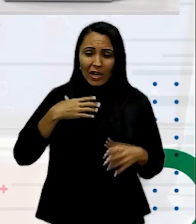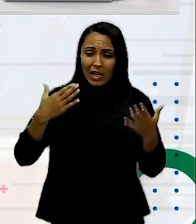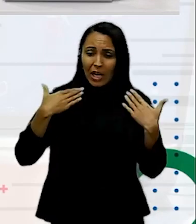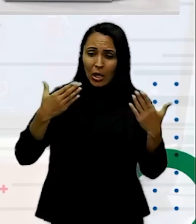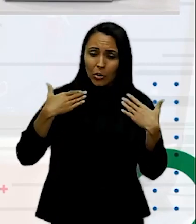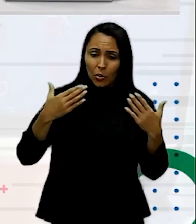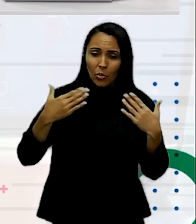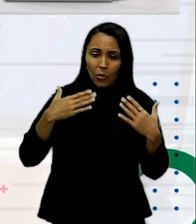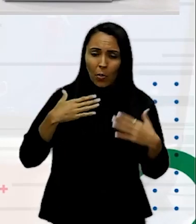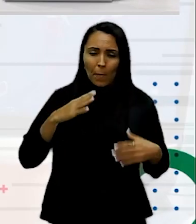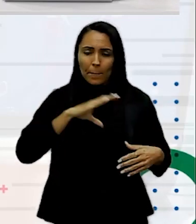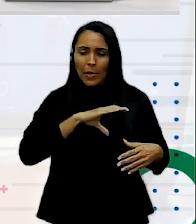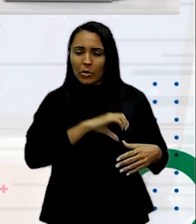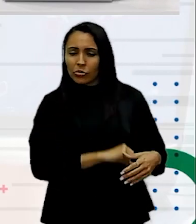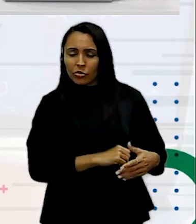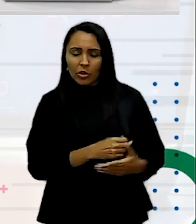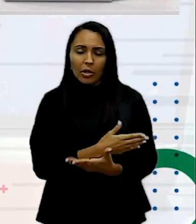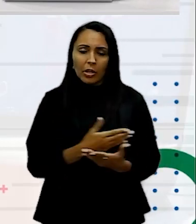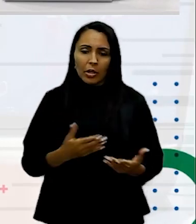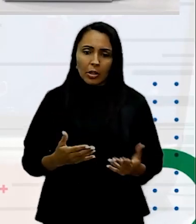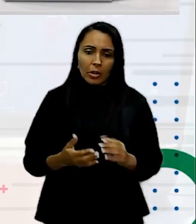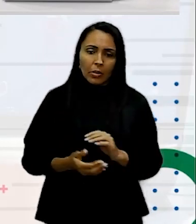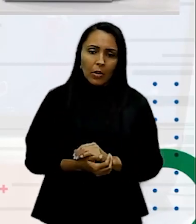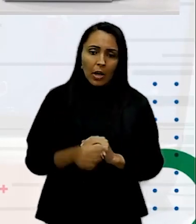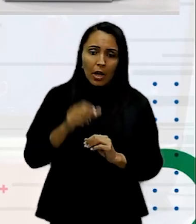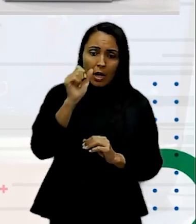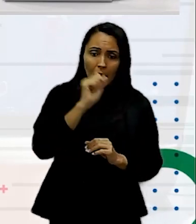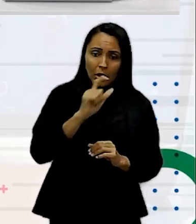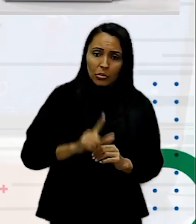E sempre coisa Azul Pode ser